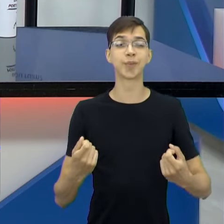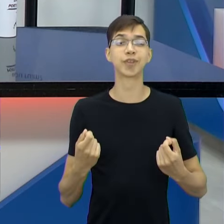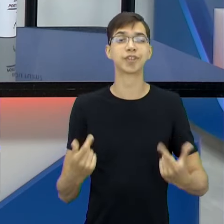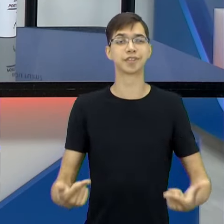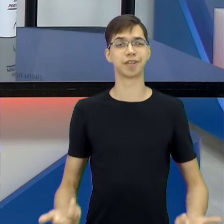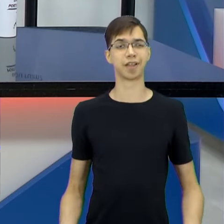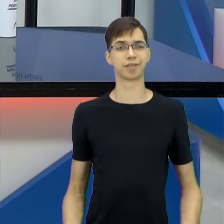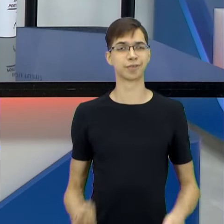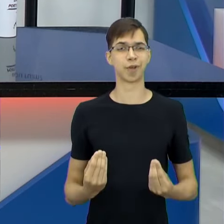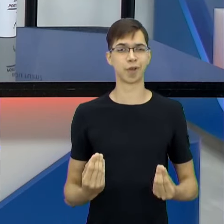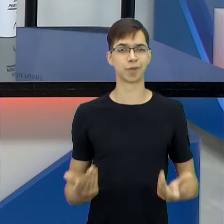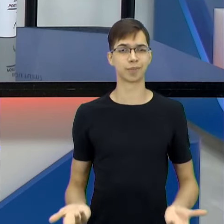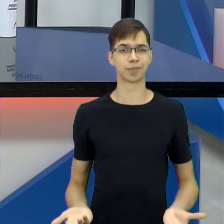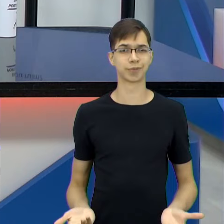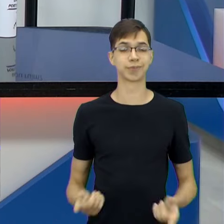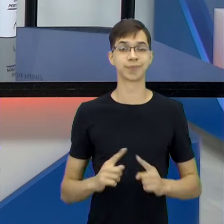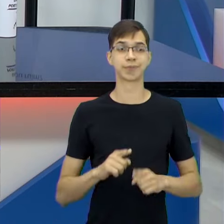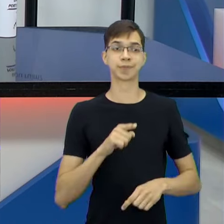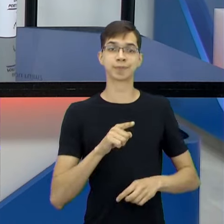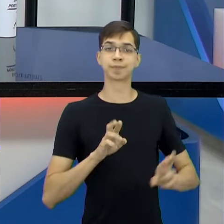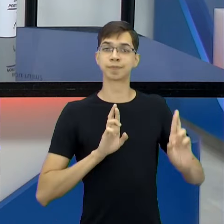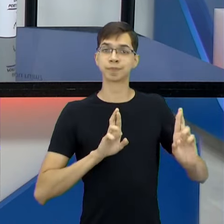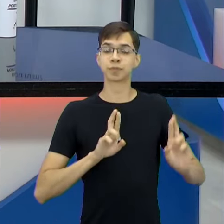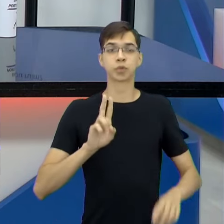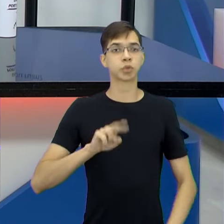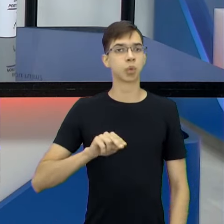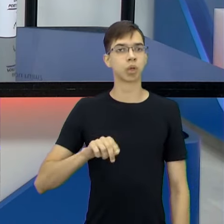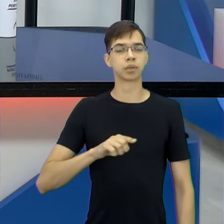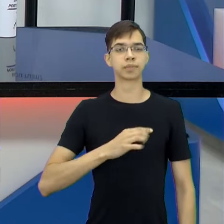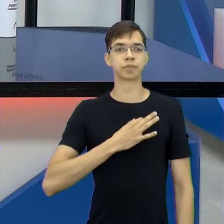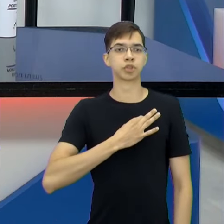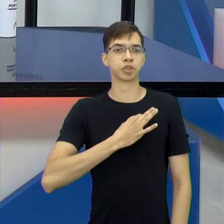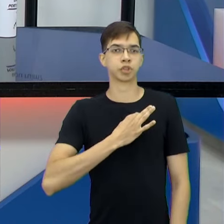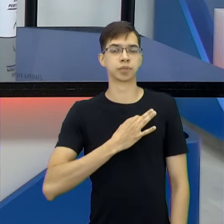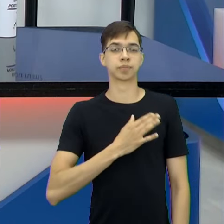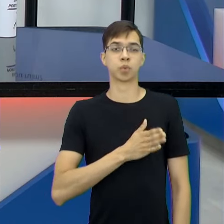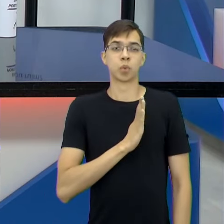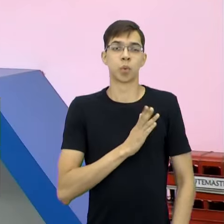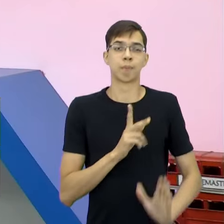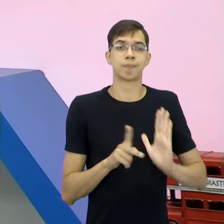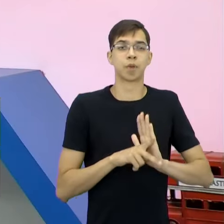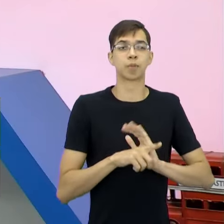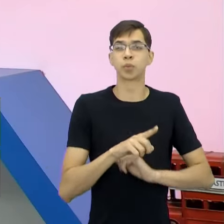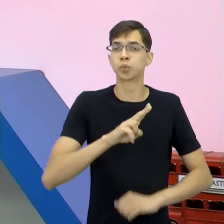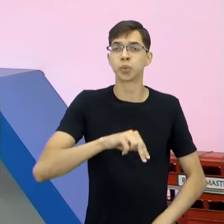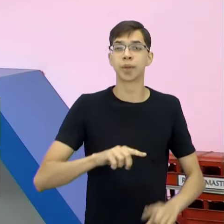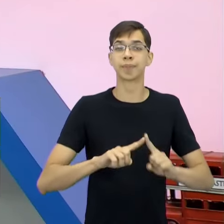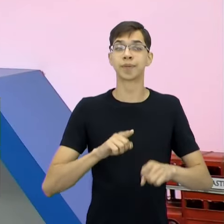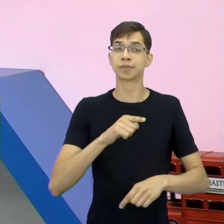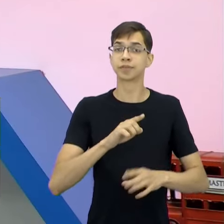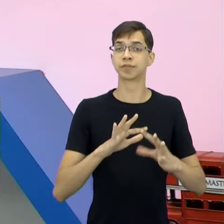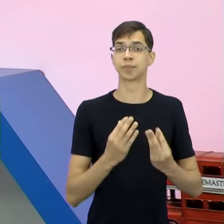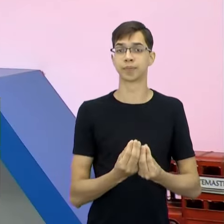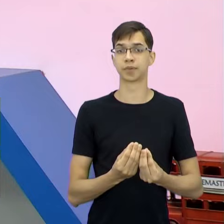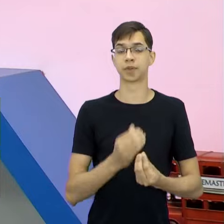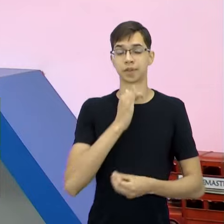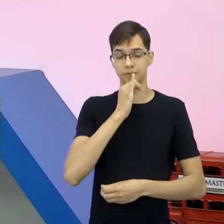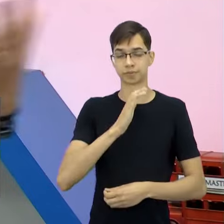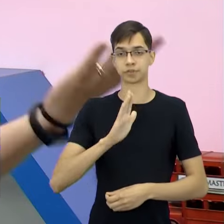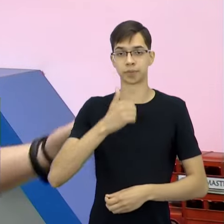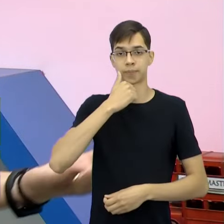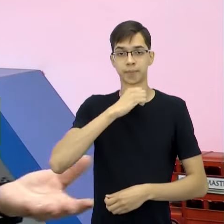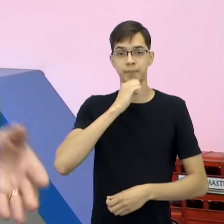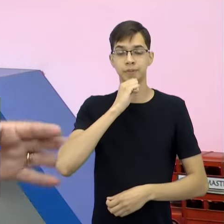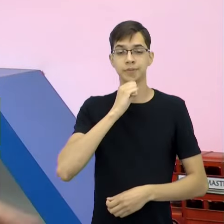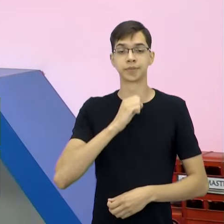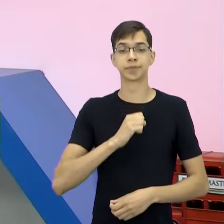torcedor. Nunca teve um time do coração. Você mesmo citou isso. Mas você era de uma família que, como você diz ali, sua mãe